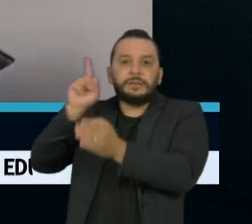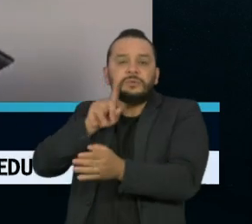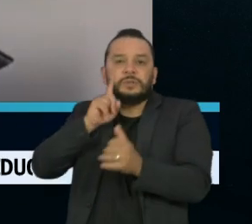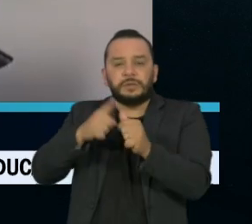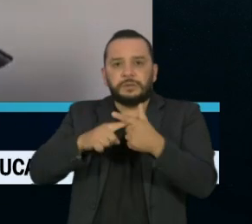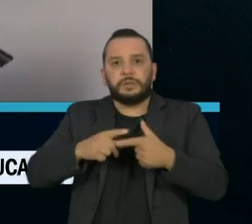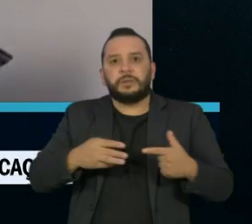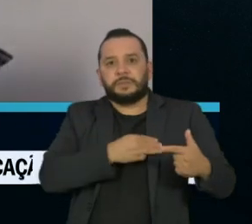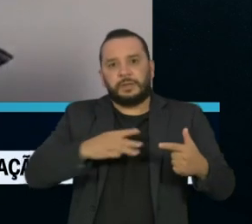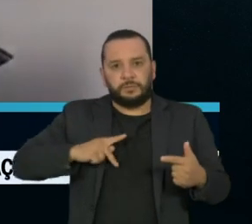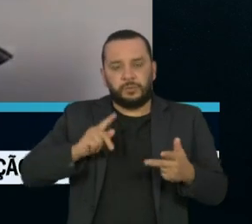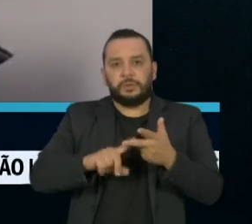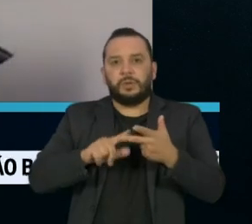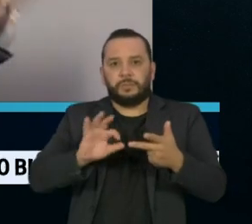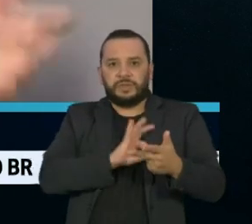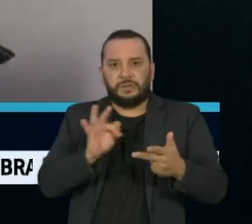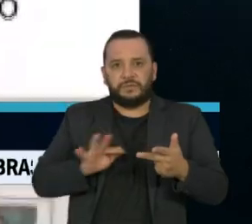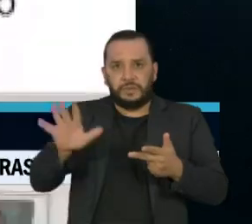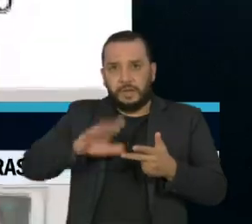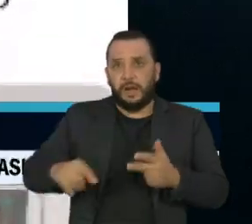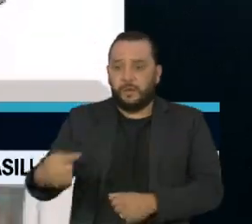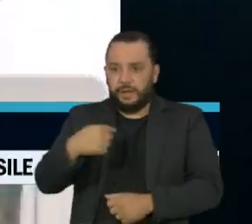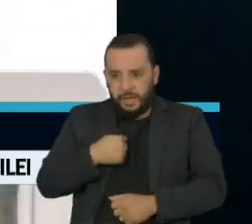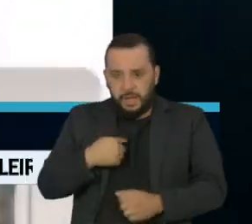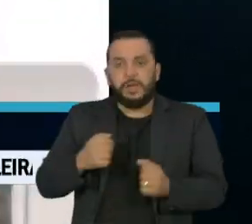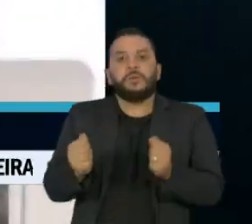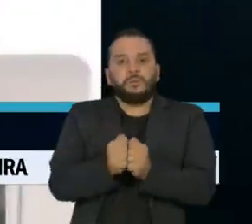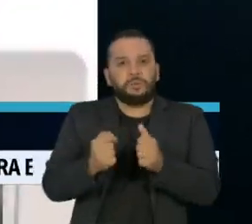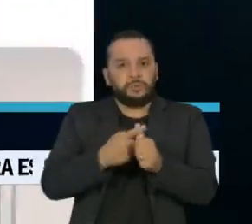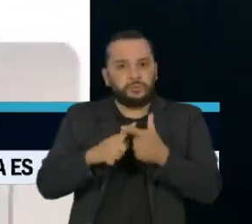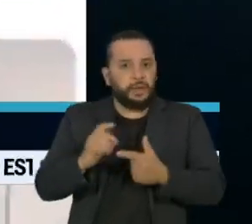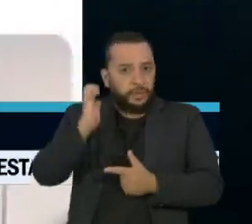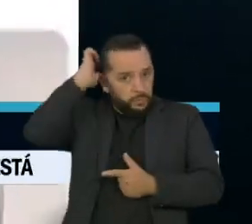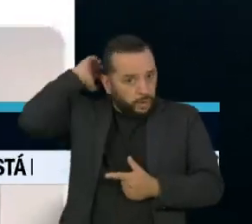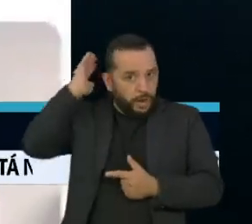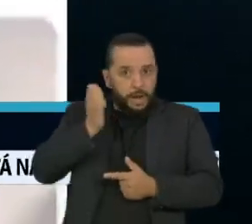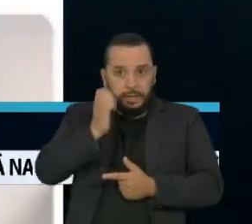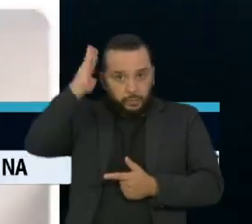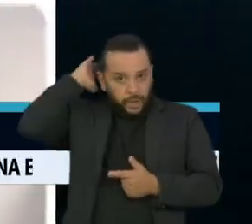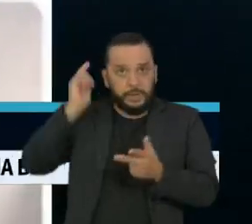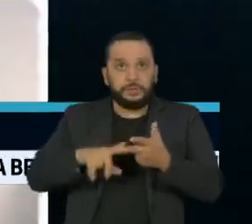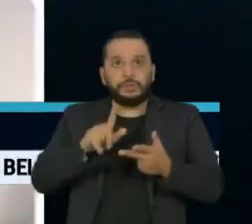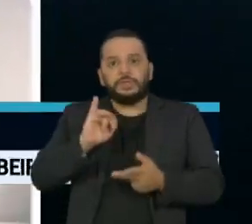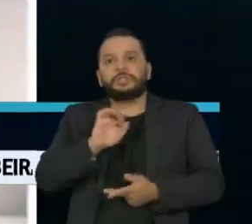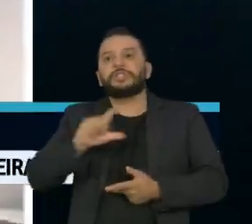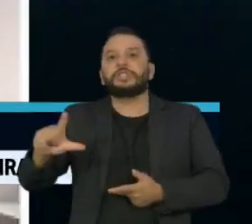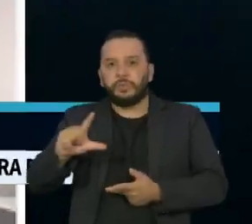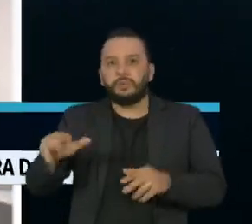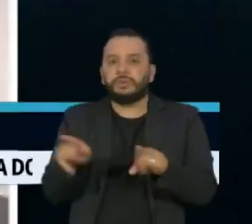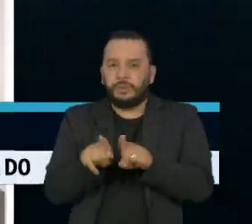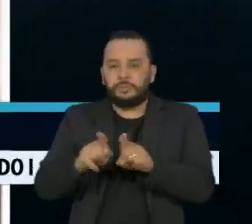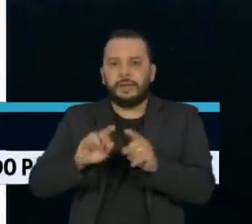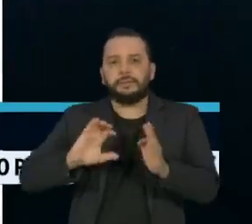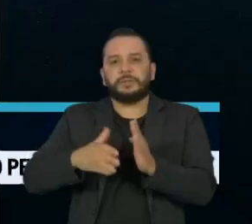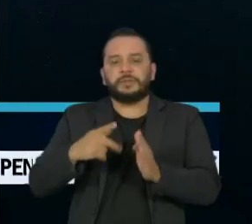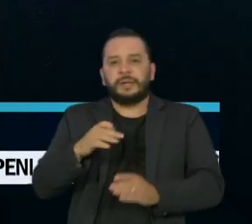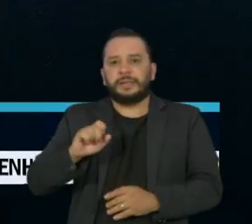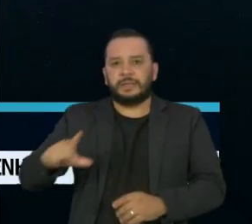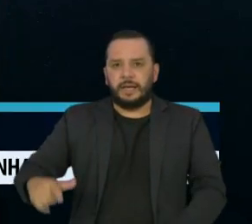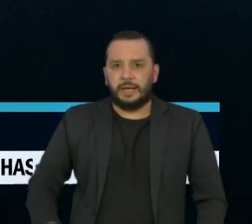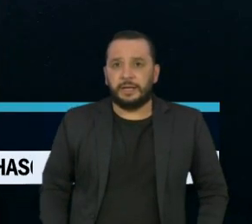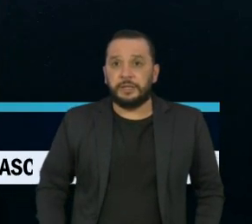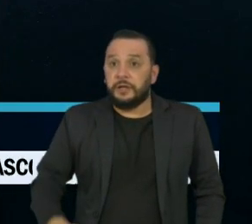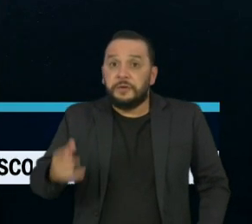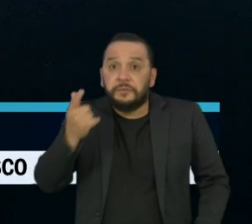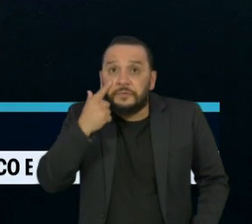foi realizado em conjunto por ele, Eduardo e o deputado paulista Gil Diniz, também do PSL. Presta atenção na